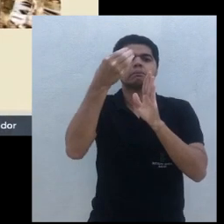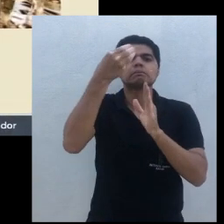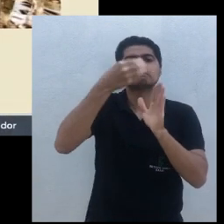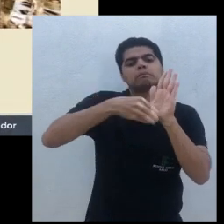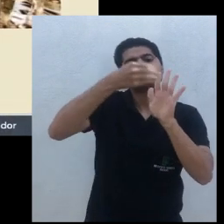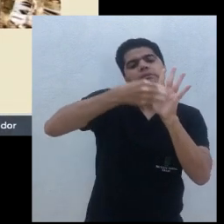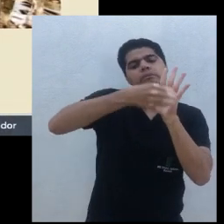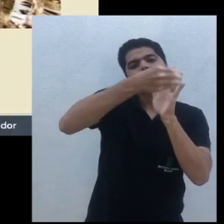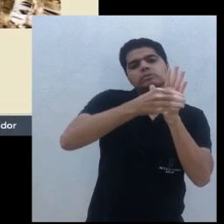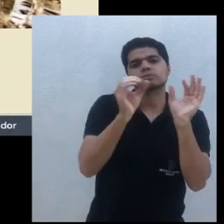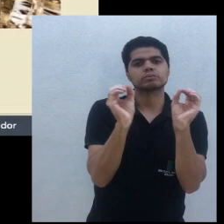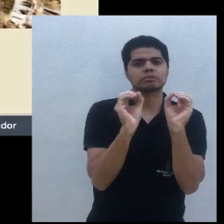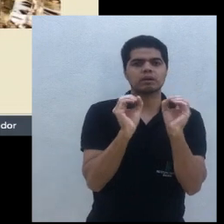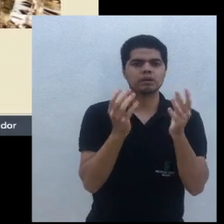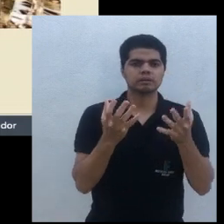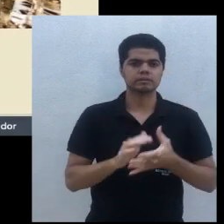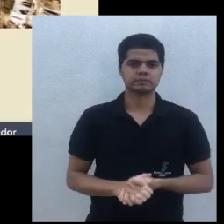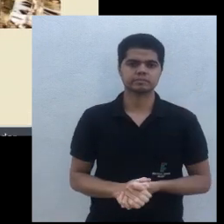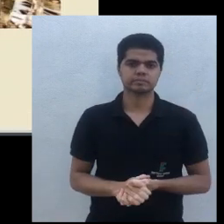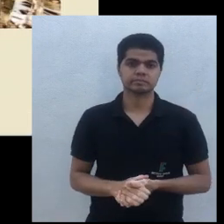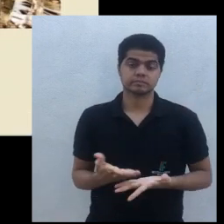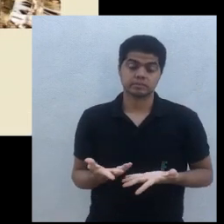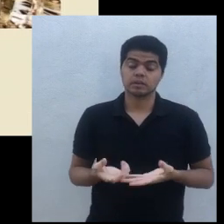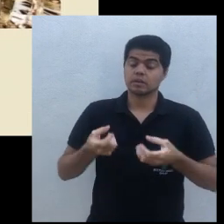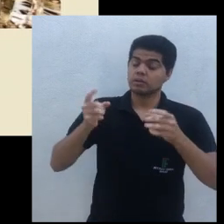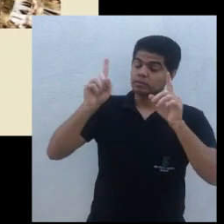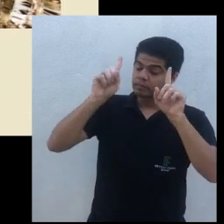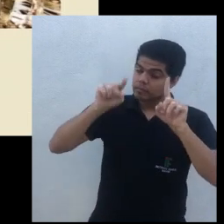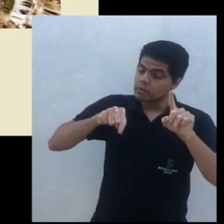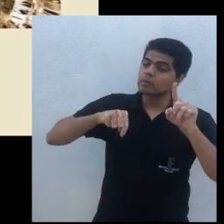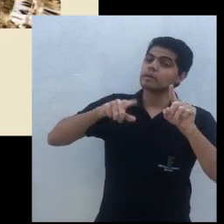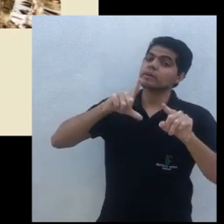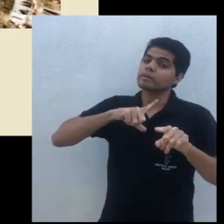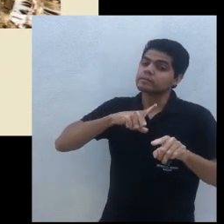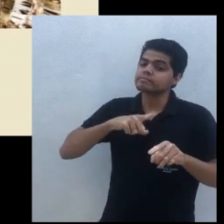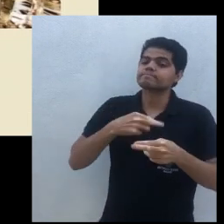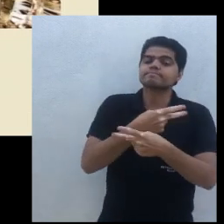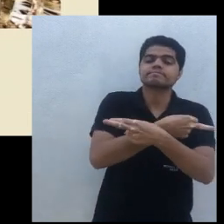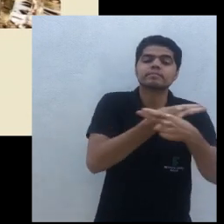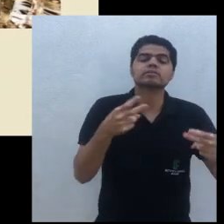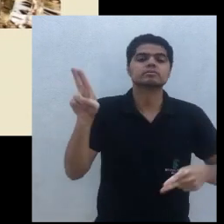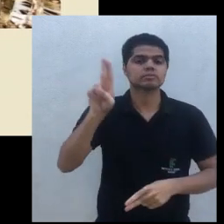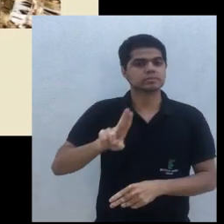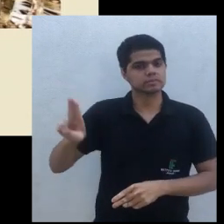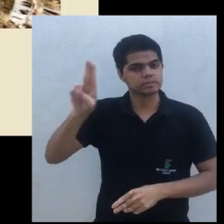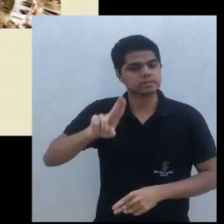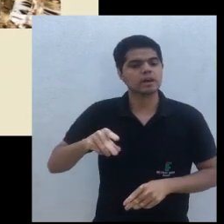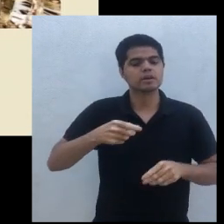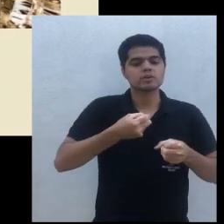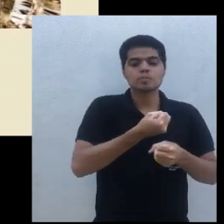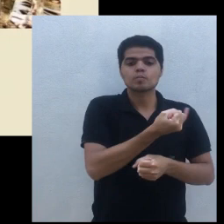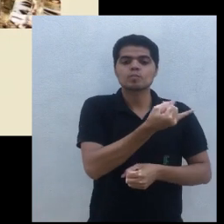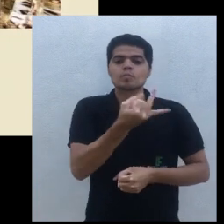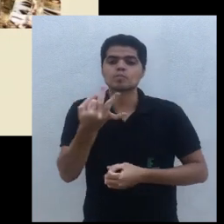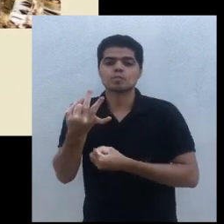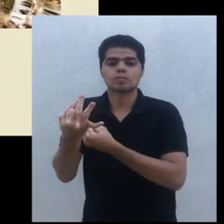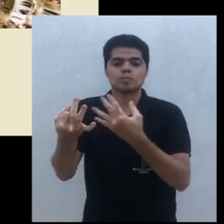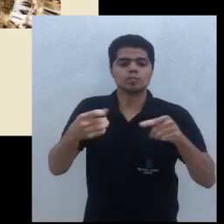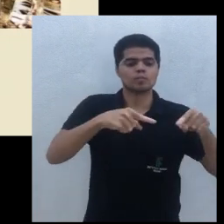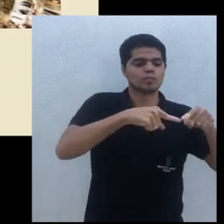a espacialização do SAF, as espécies que eu vou utilizar, e a densidade de plantas por hectare que eu vou colocar.